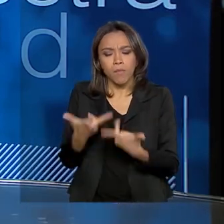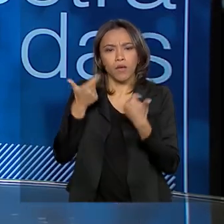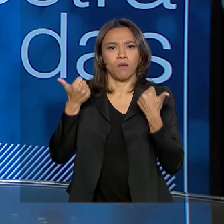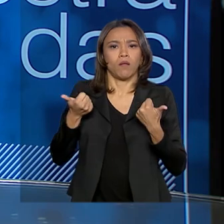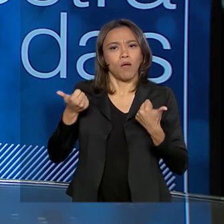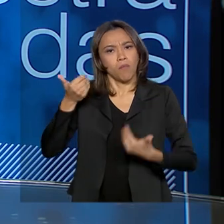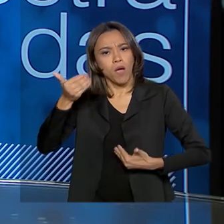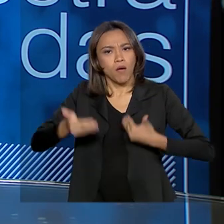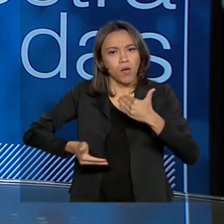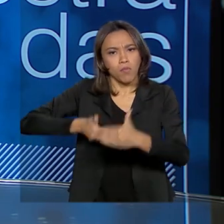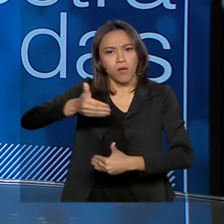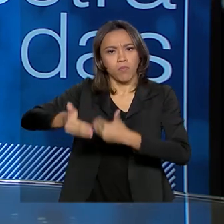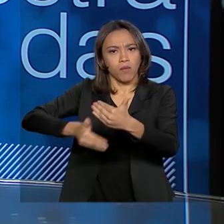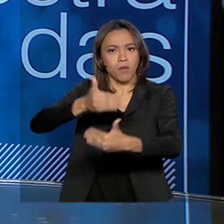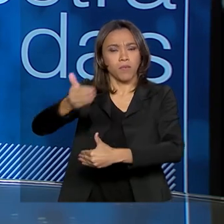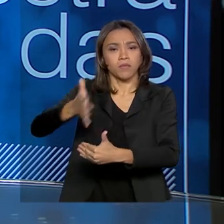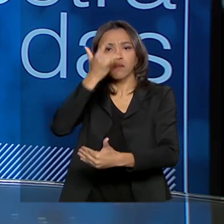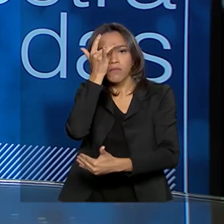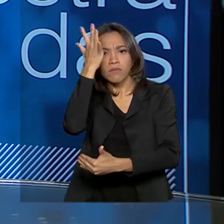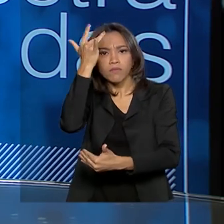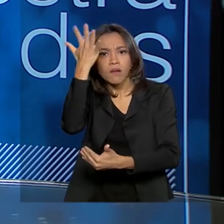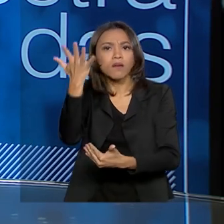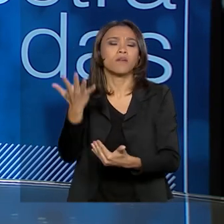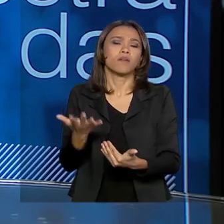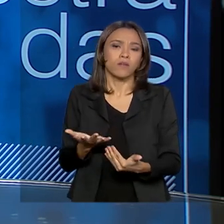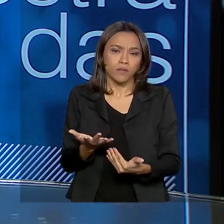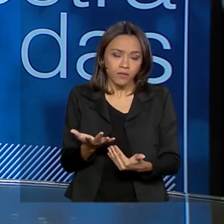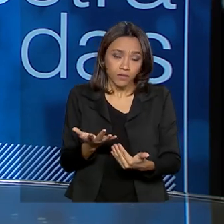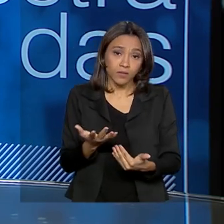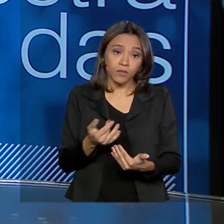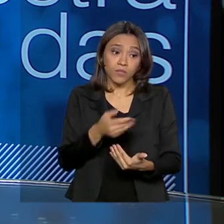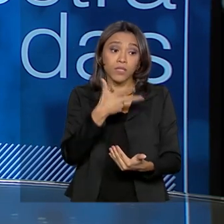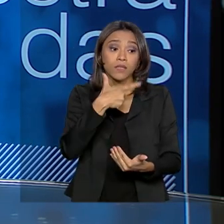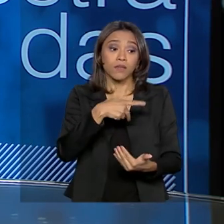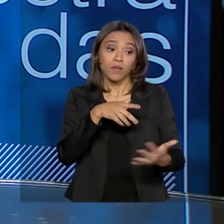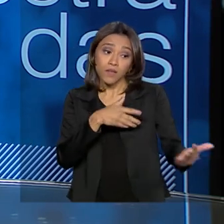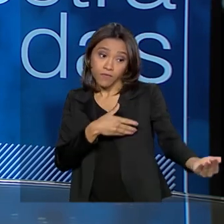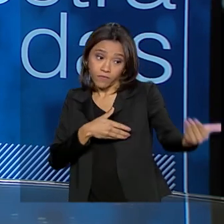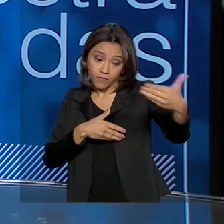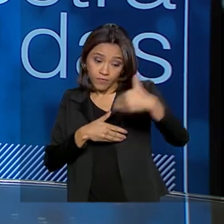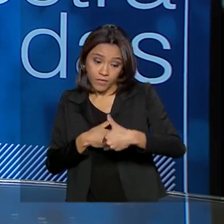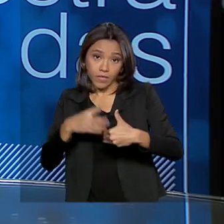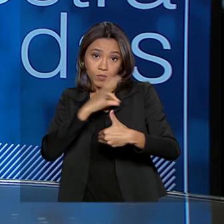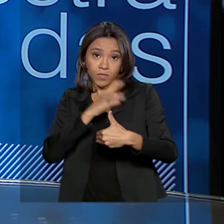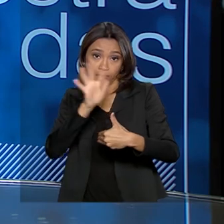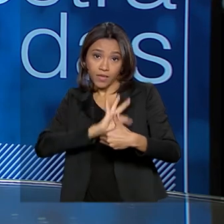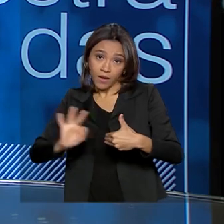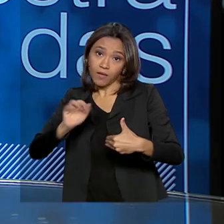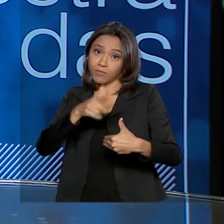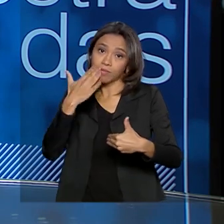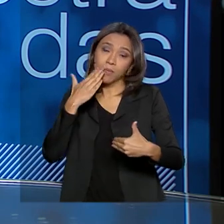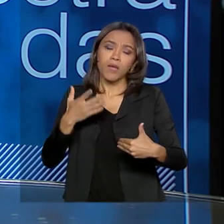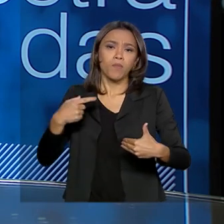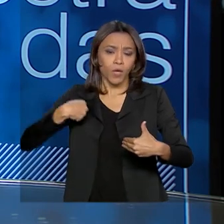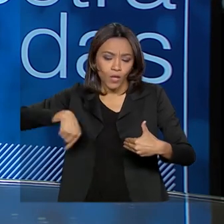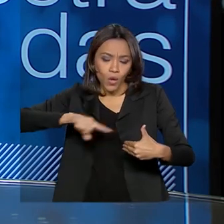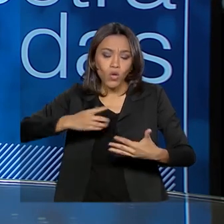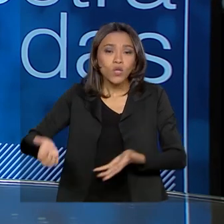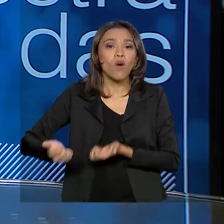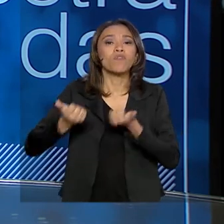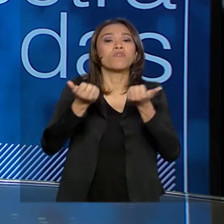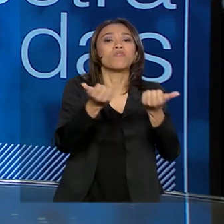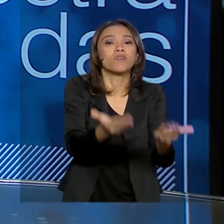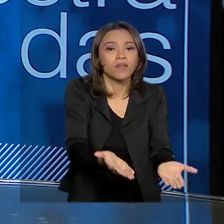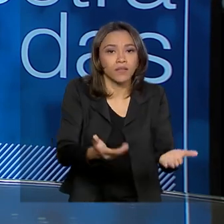buscando trazer a facilidade do usuário interagir com a PRF. A PRF é uma prestadora de serviço, né? Então, nós já